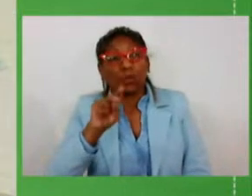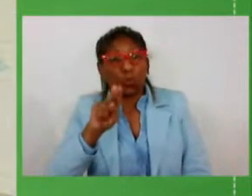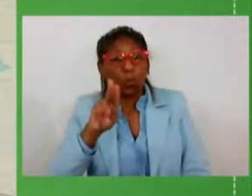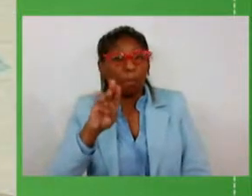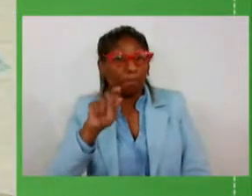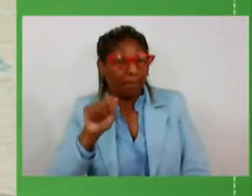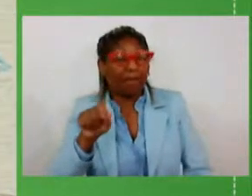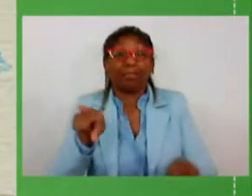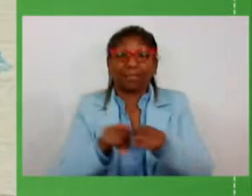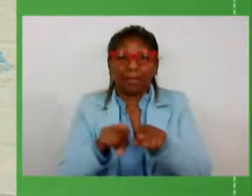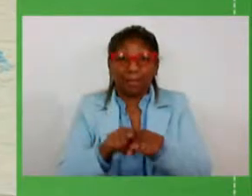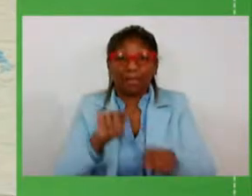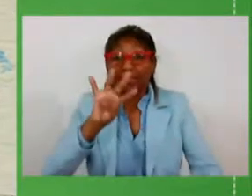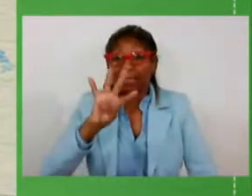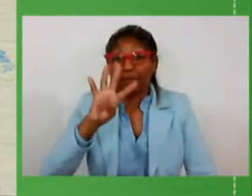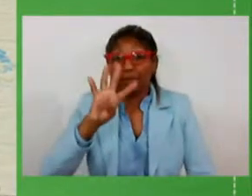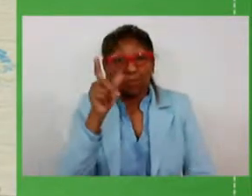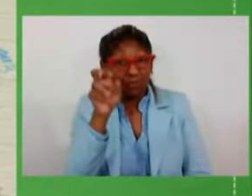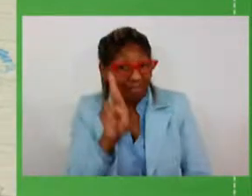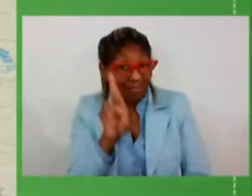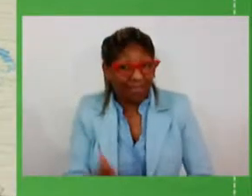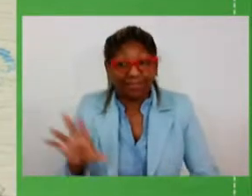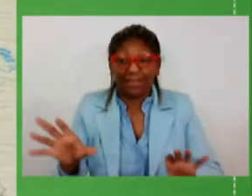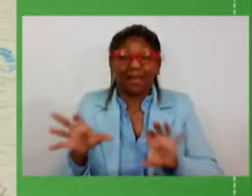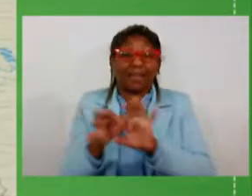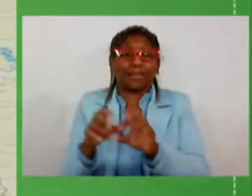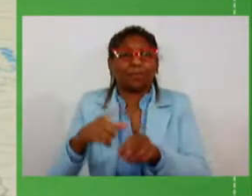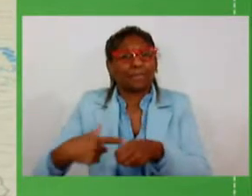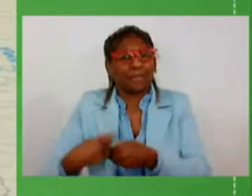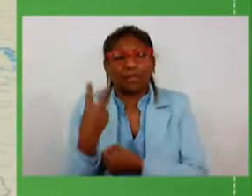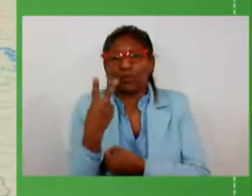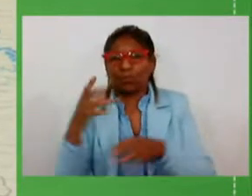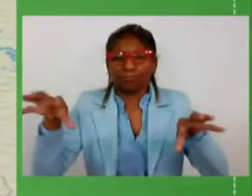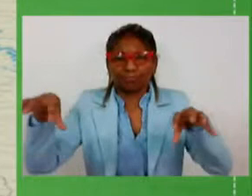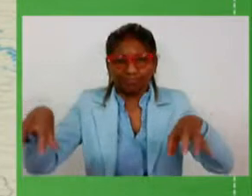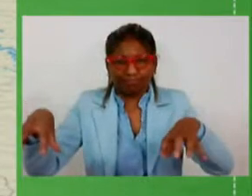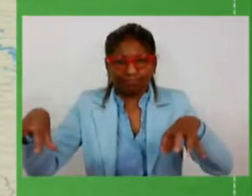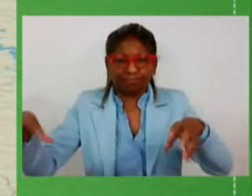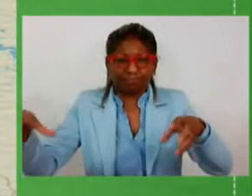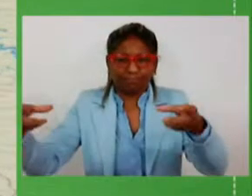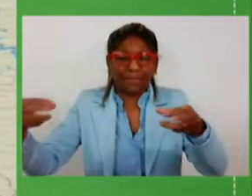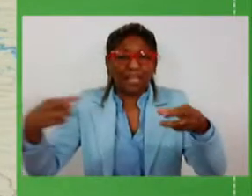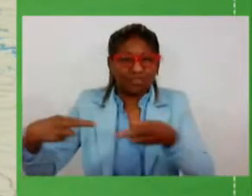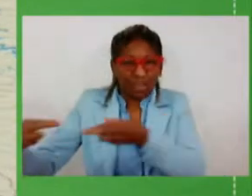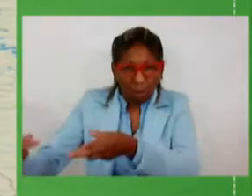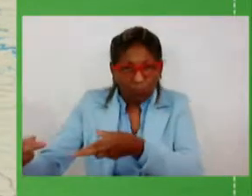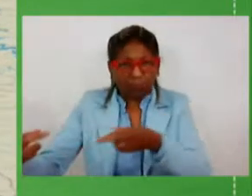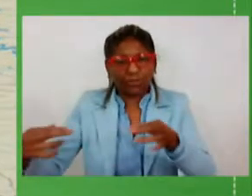de 3 milhões de reais na ligação entre as duas cidades na RS 506